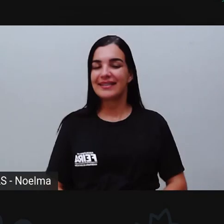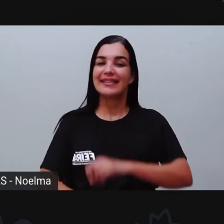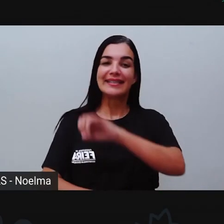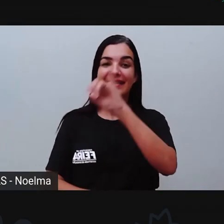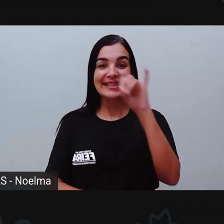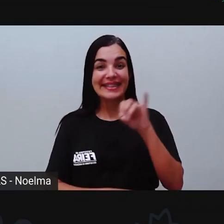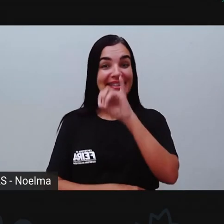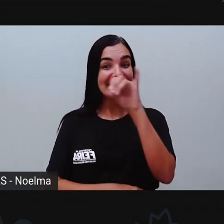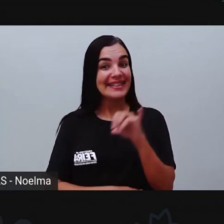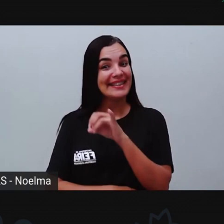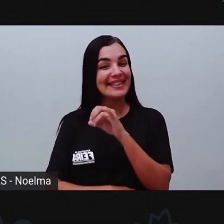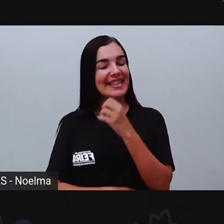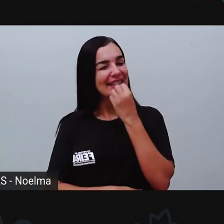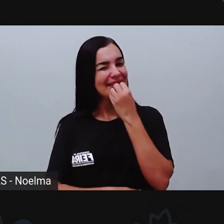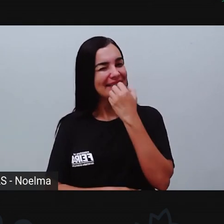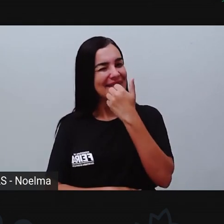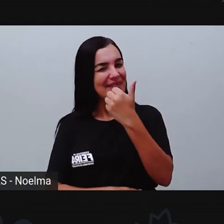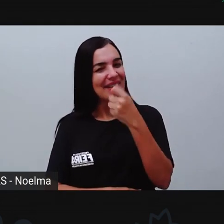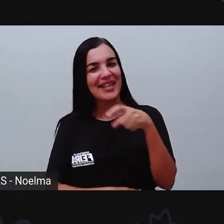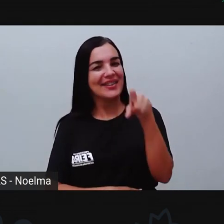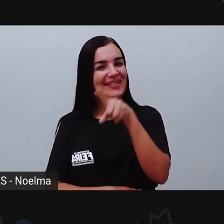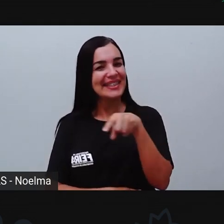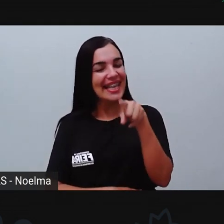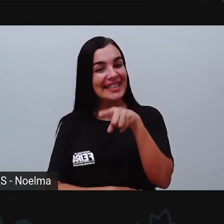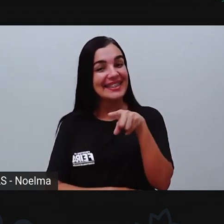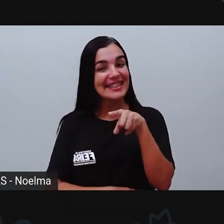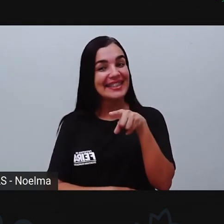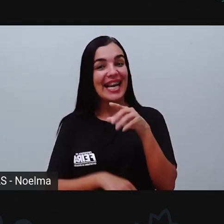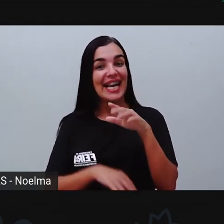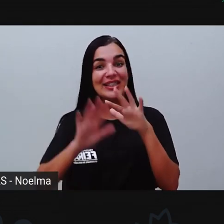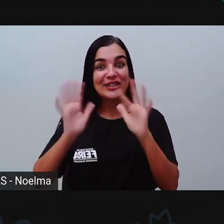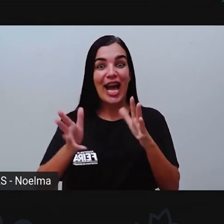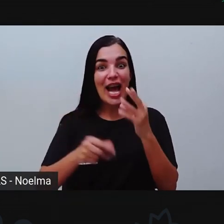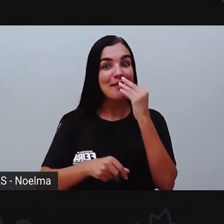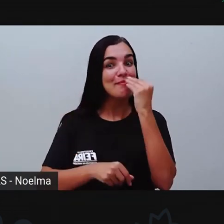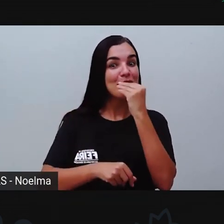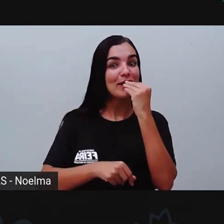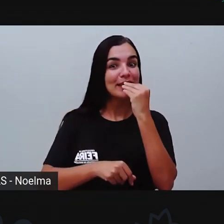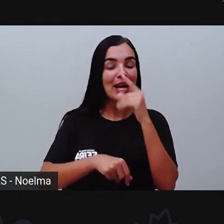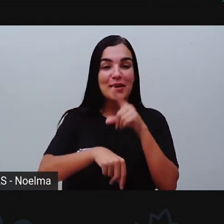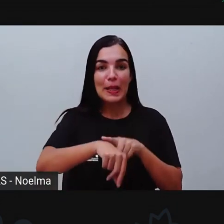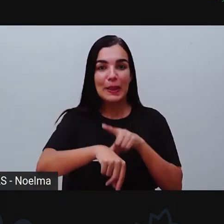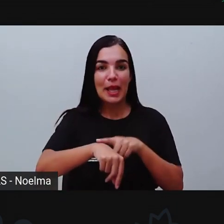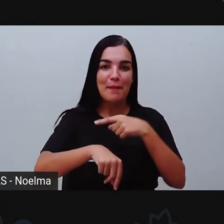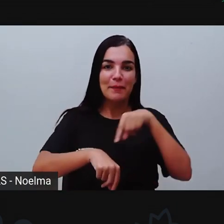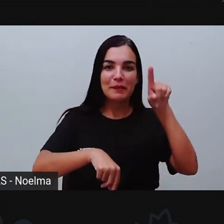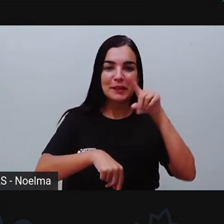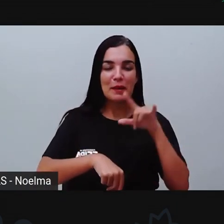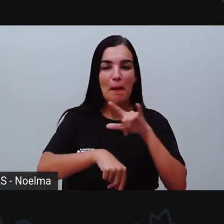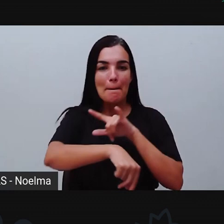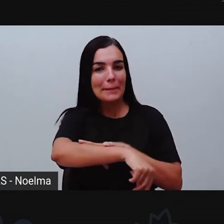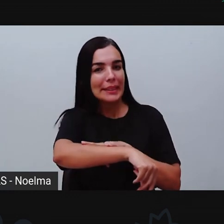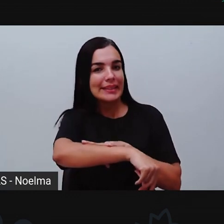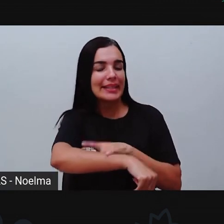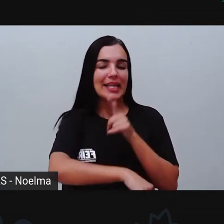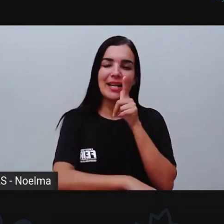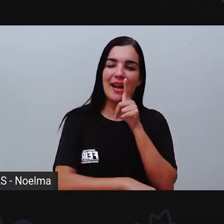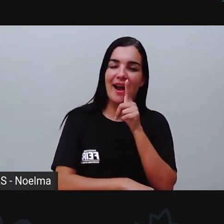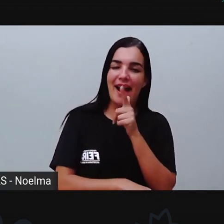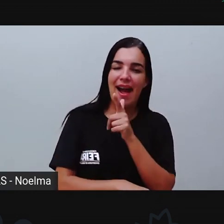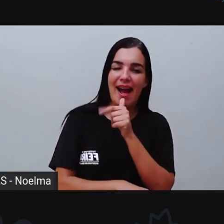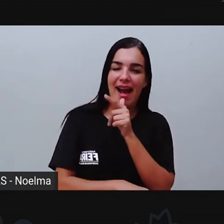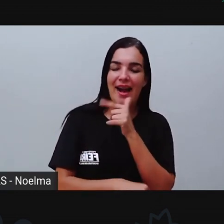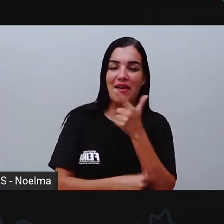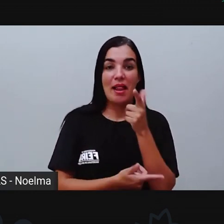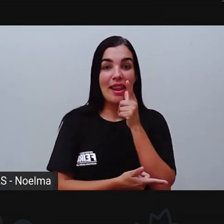Olá, amores! E aí, tudo bem com vocês? Já aproveitaram já esse tempinho para ir ao banheiro, tomar uma água, fazer um